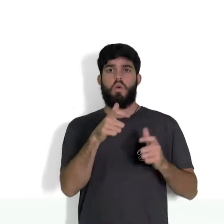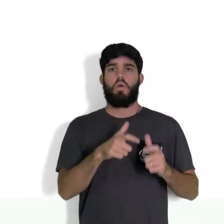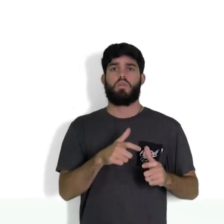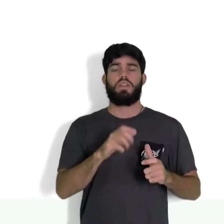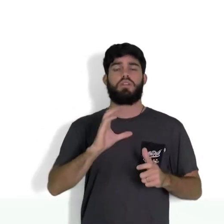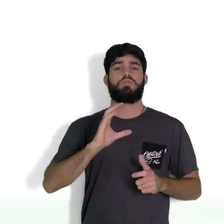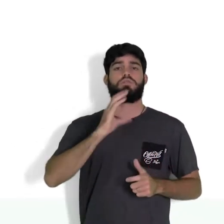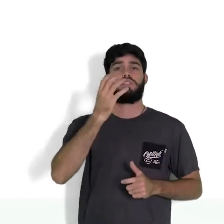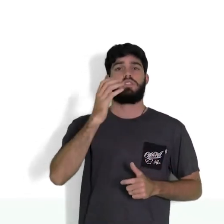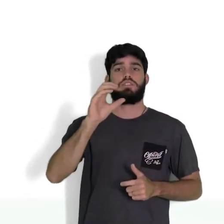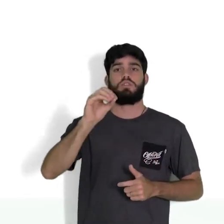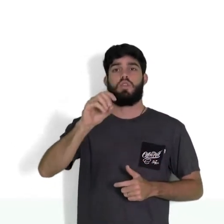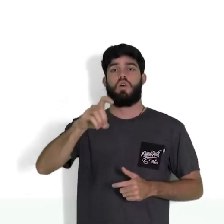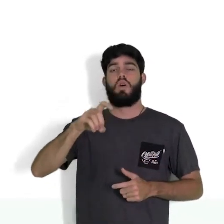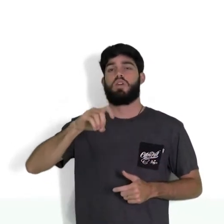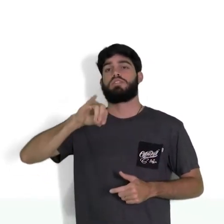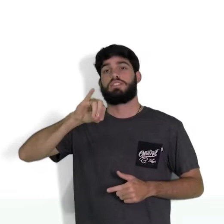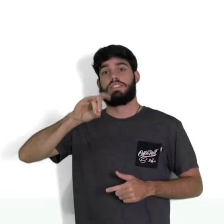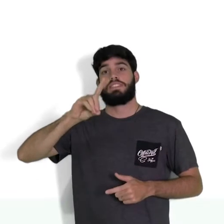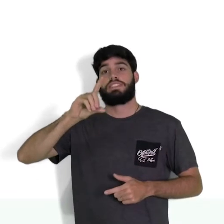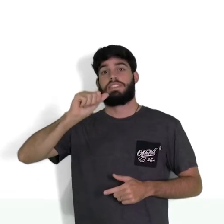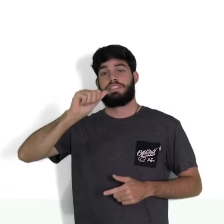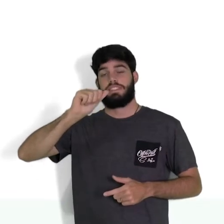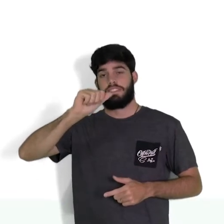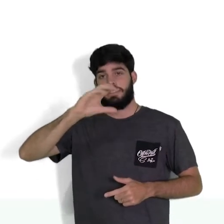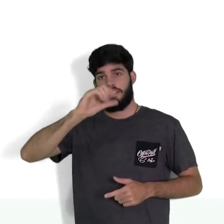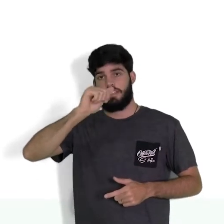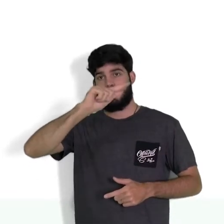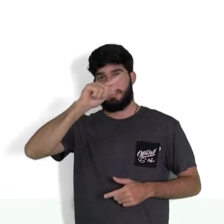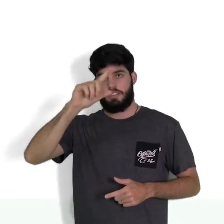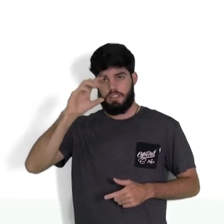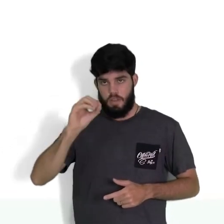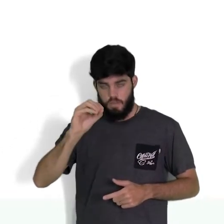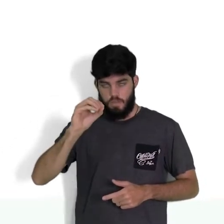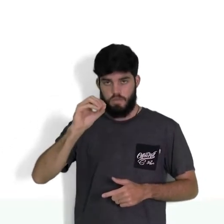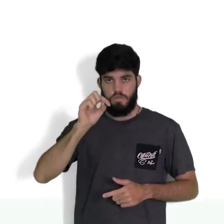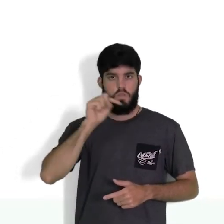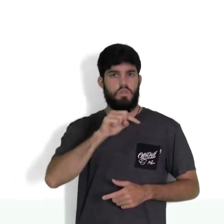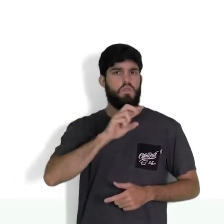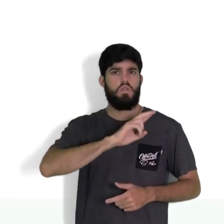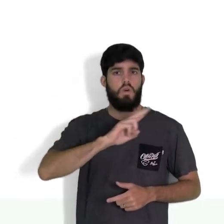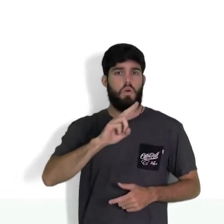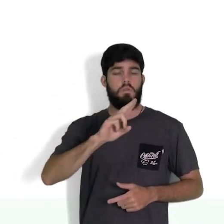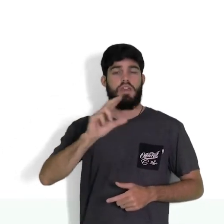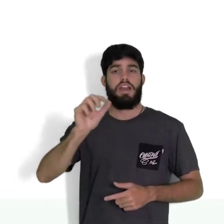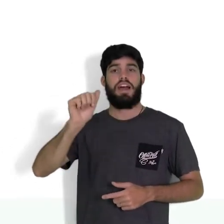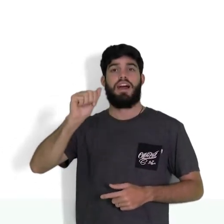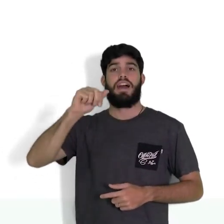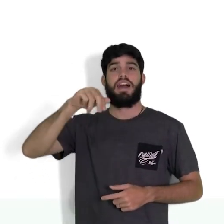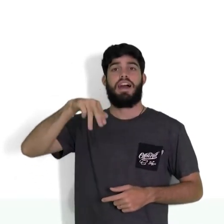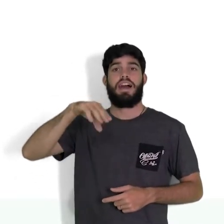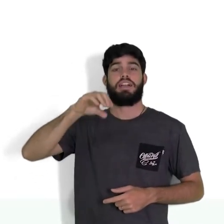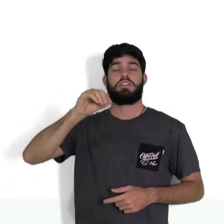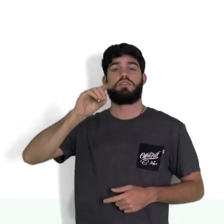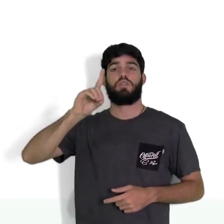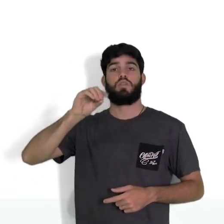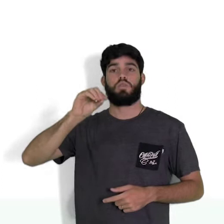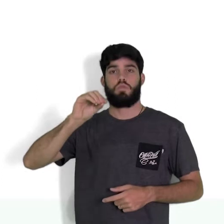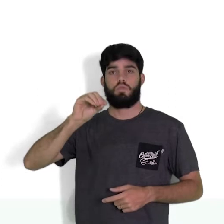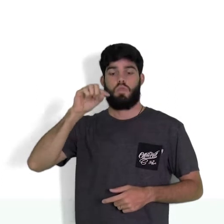oxidação se chama ânodo. É o polo negativo.